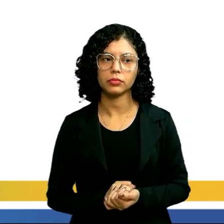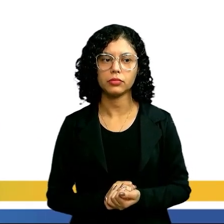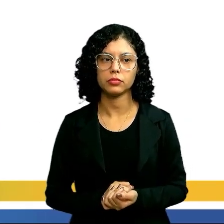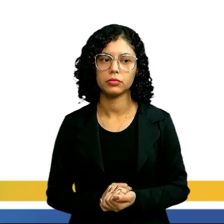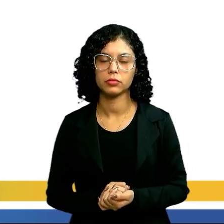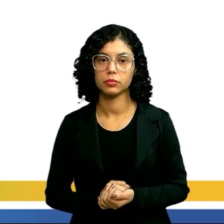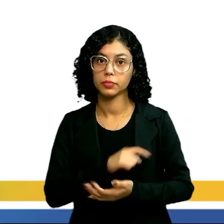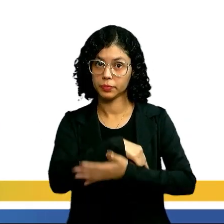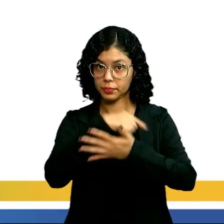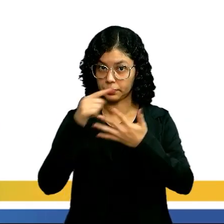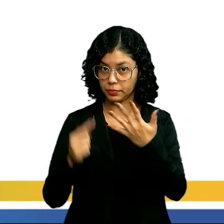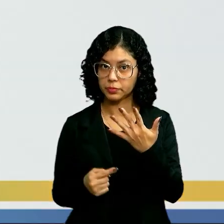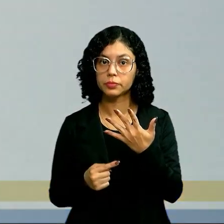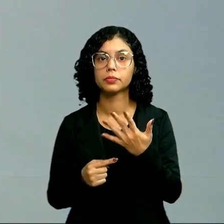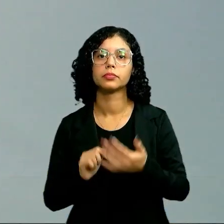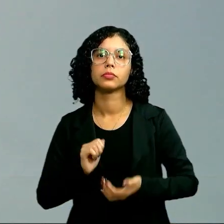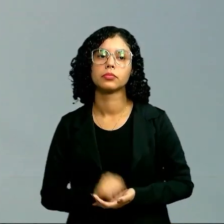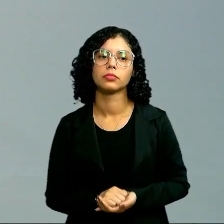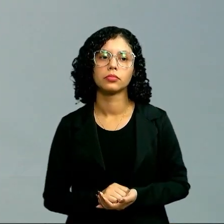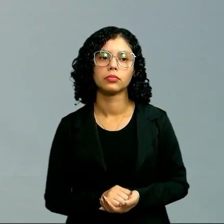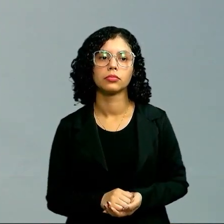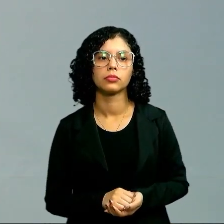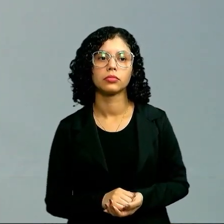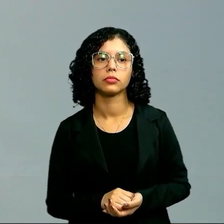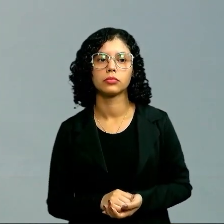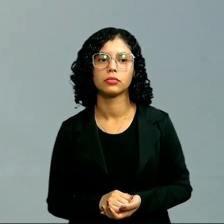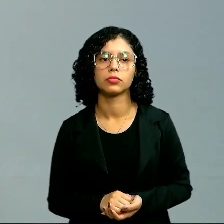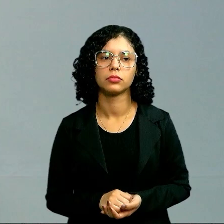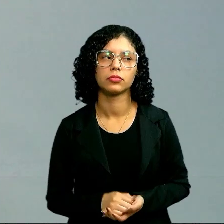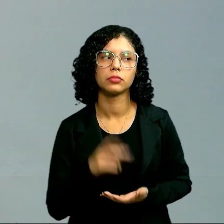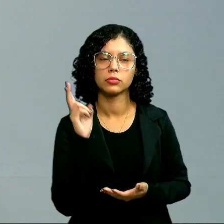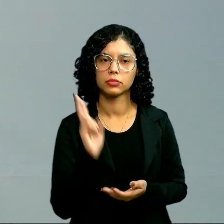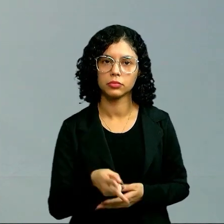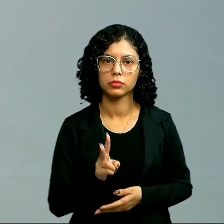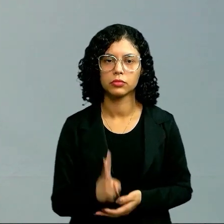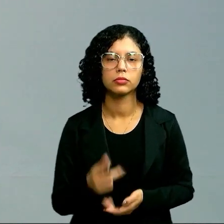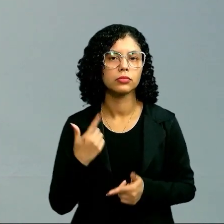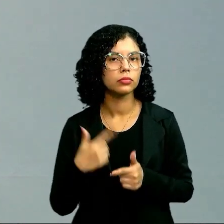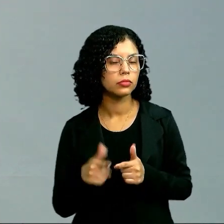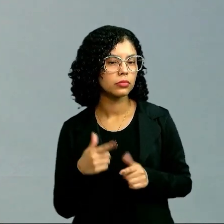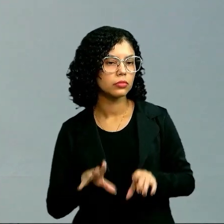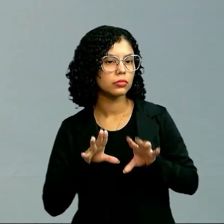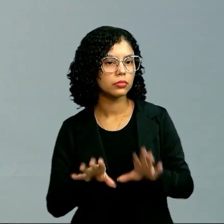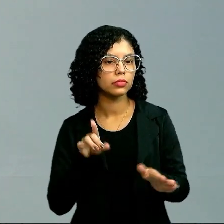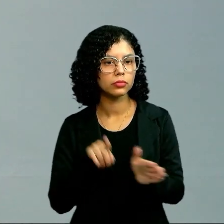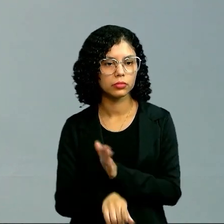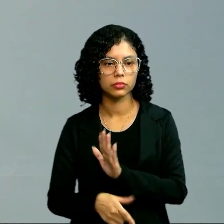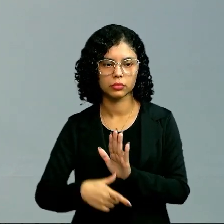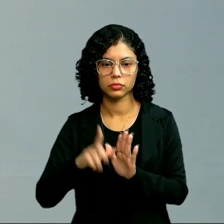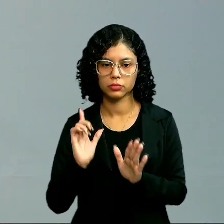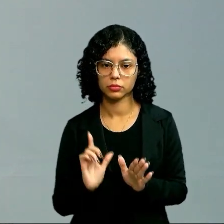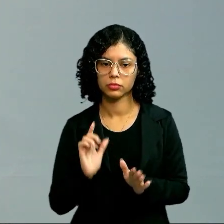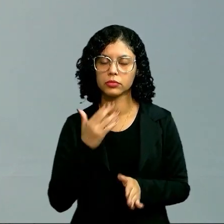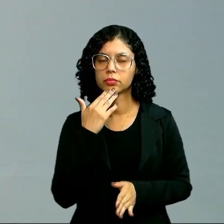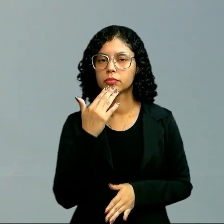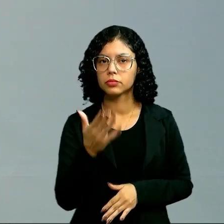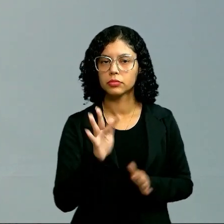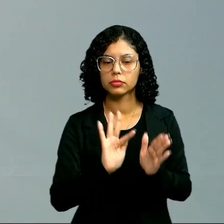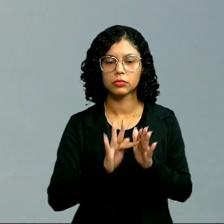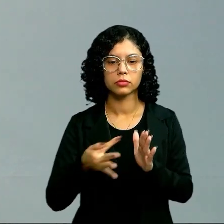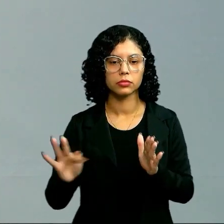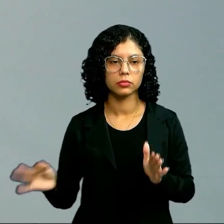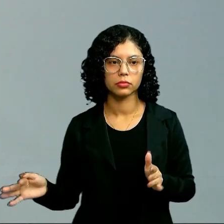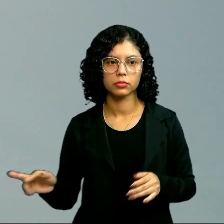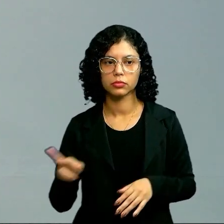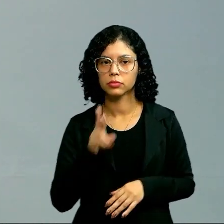temos aí 5 alternativas, a mesma situação da questão anterior. A